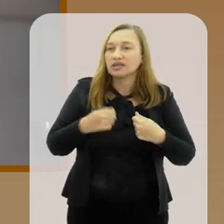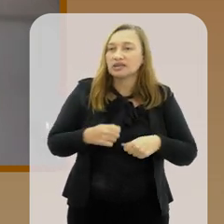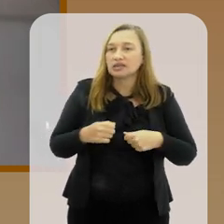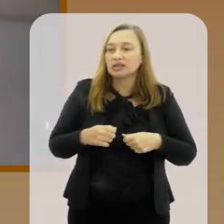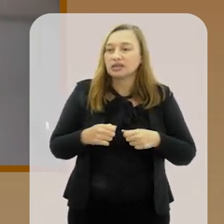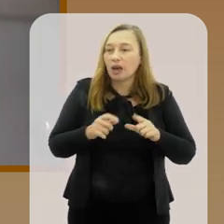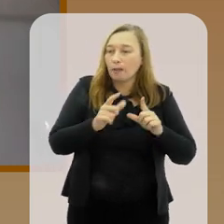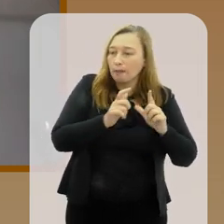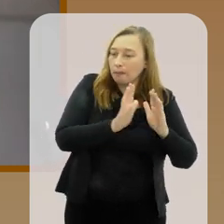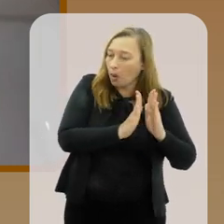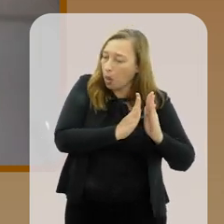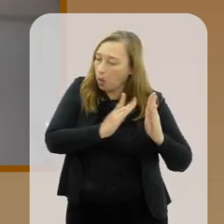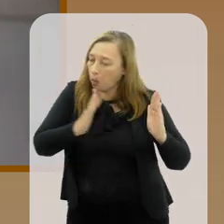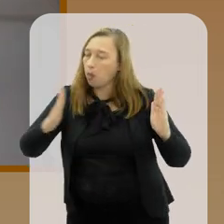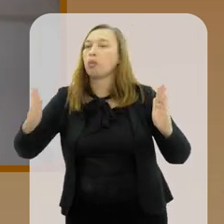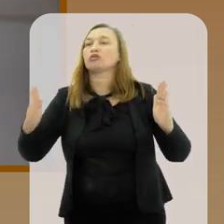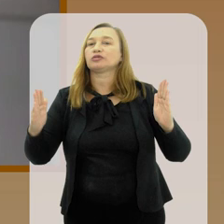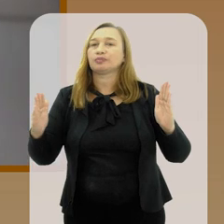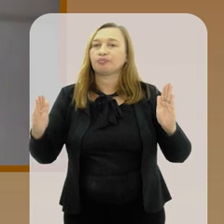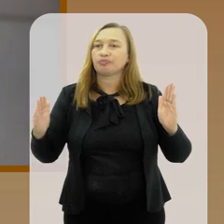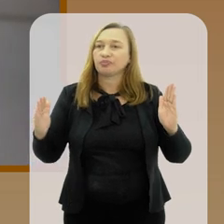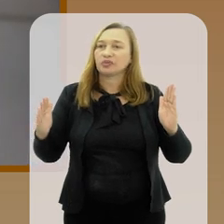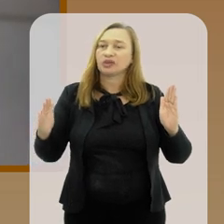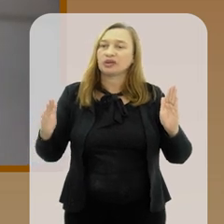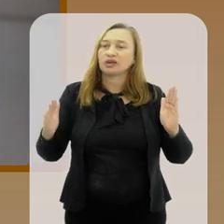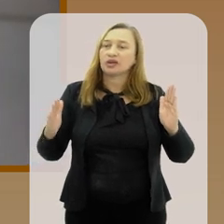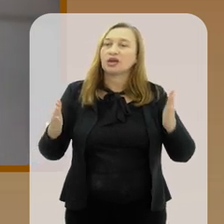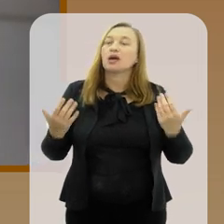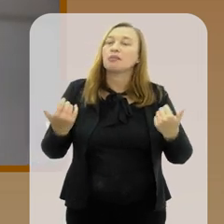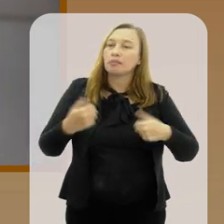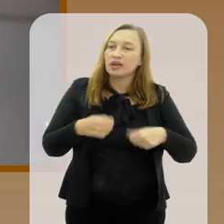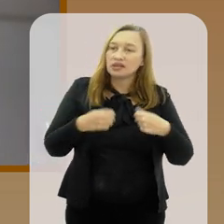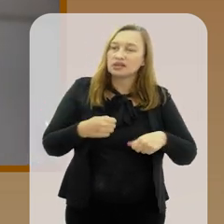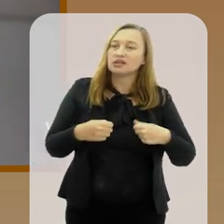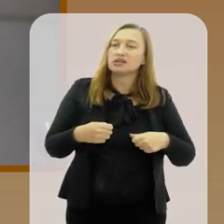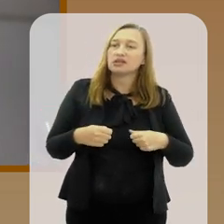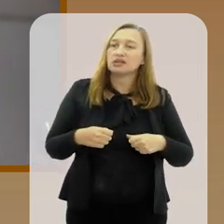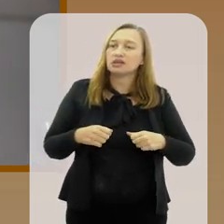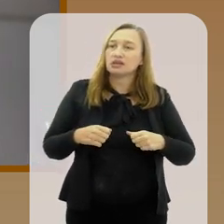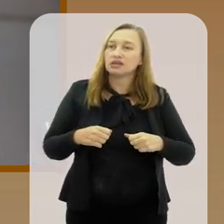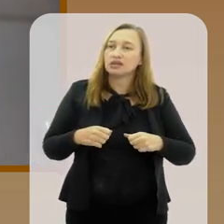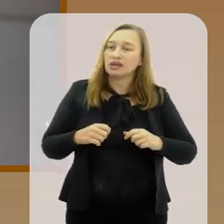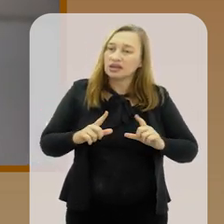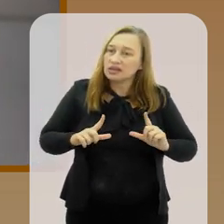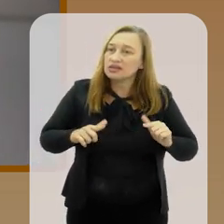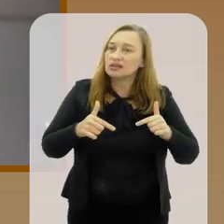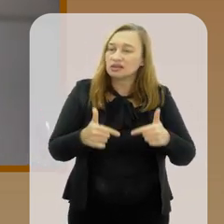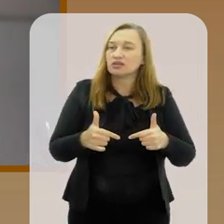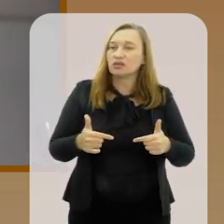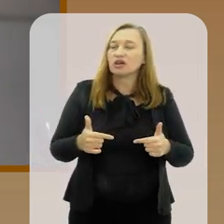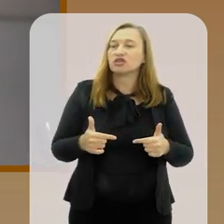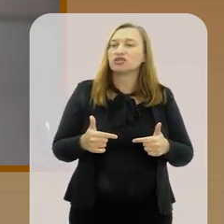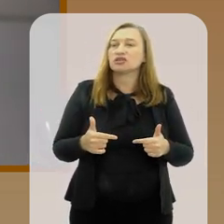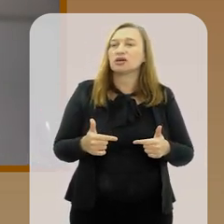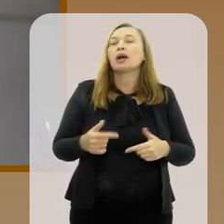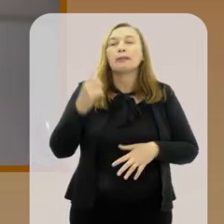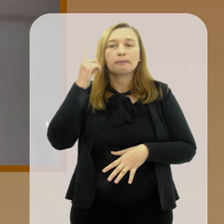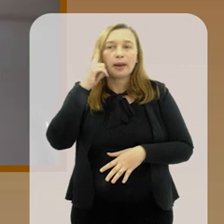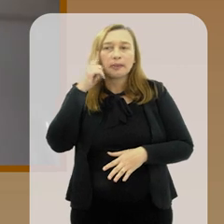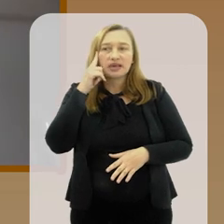especialmente fundamental precisa ser pensada num nível longo e dessa maneira maior a gente precisa ter essa firmeza para